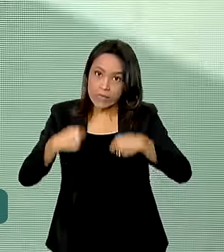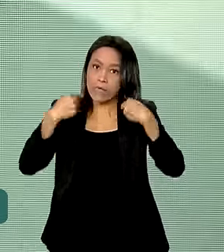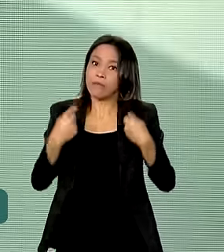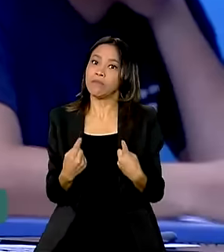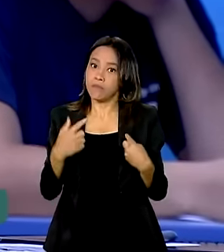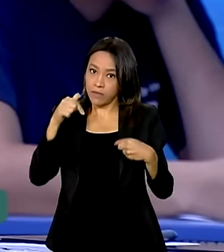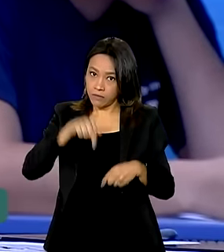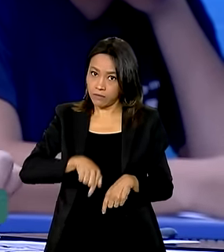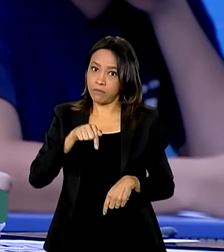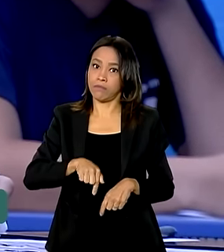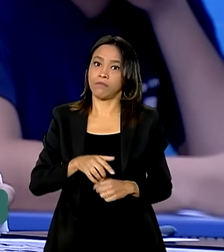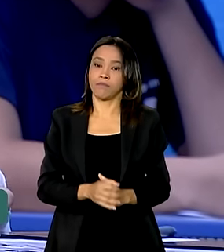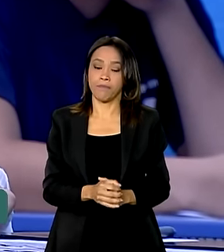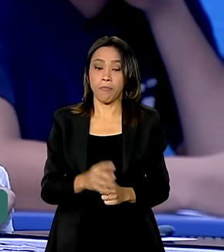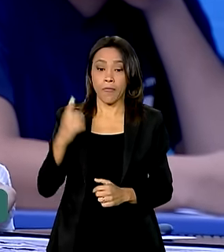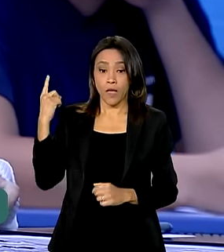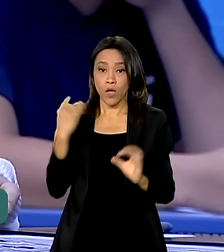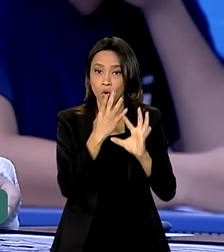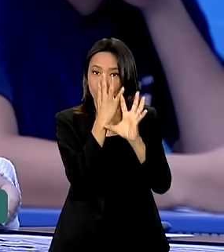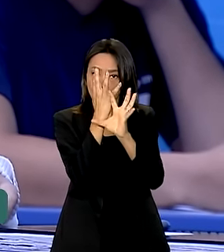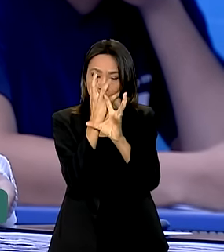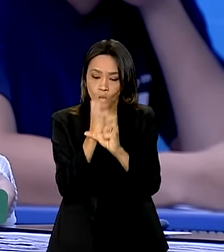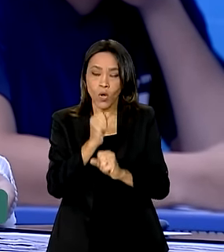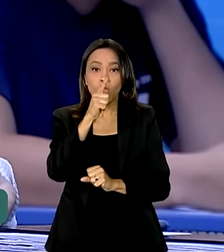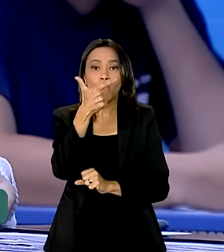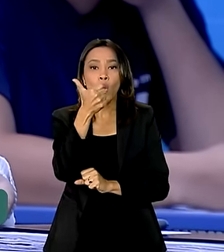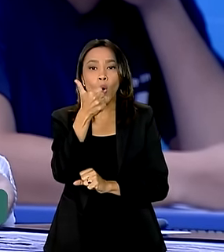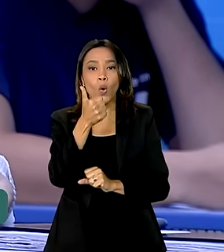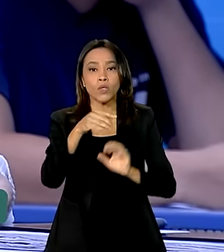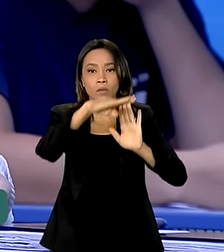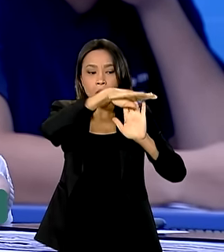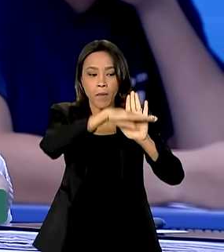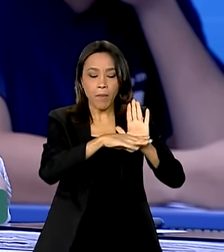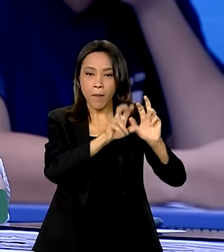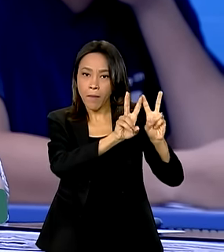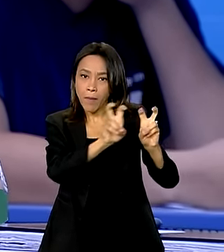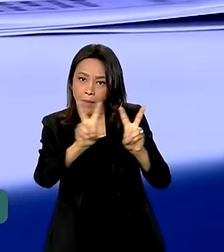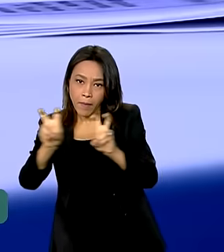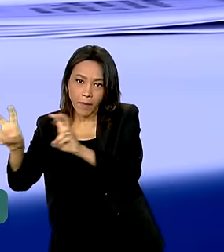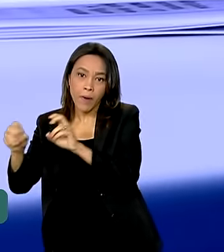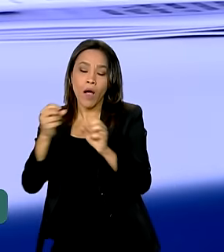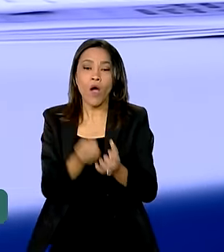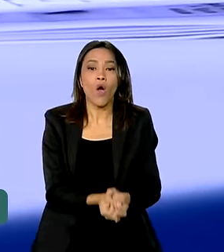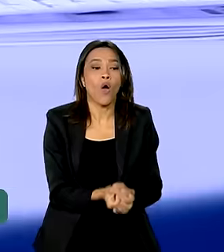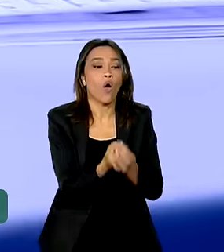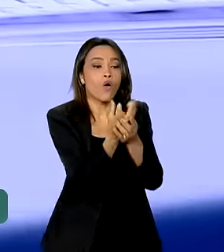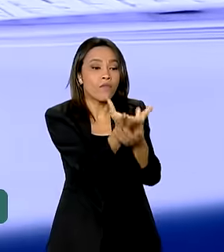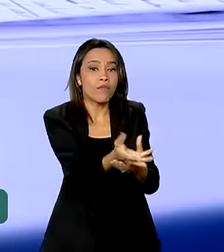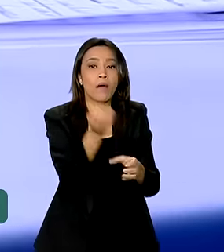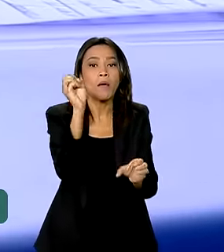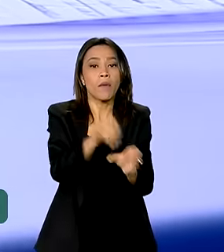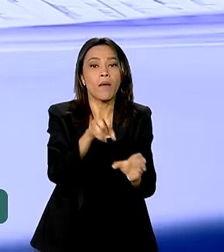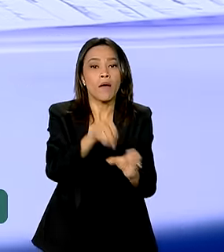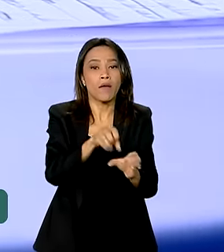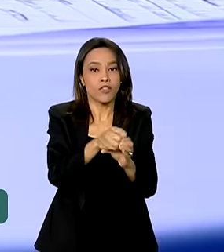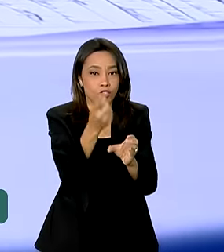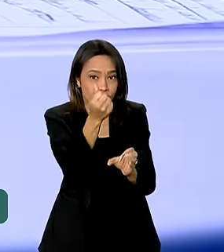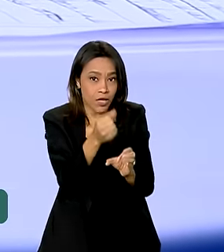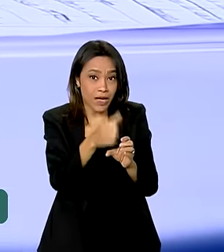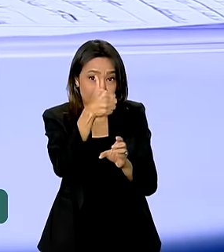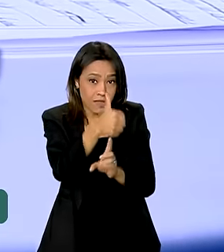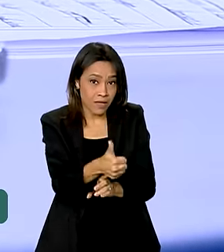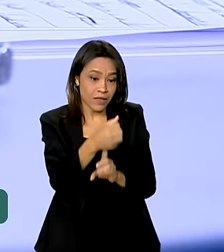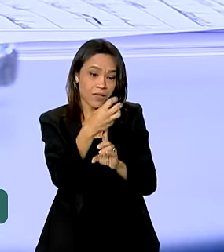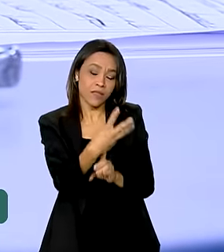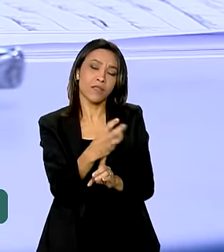geração. O Pacto tem 12 programas e ações. Entre eles está a oferta do Pé de Meia a 135 mil alunos do